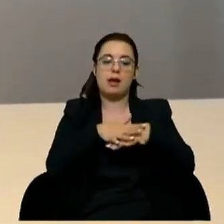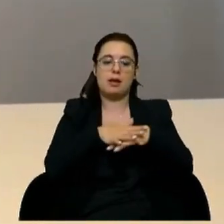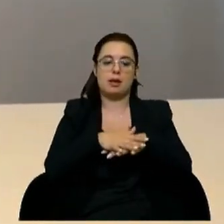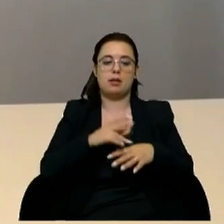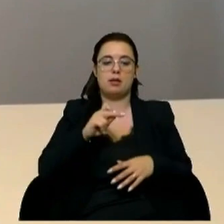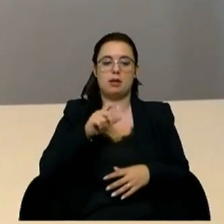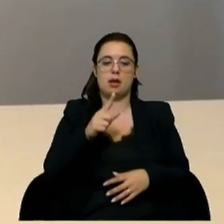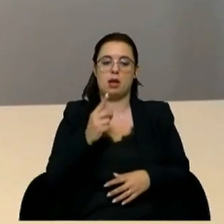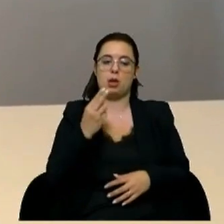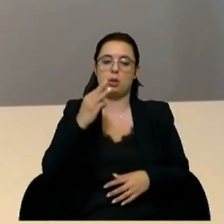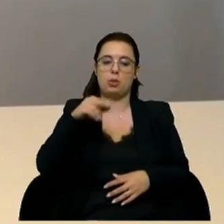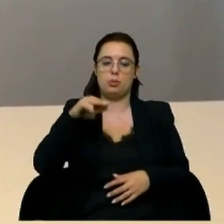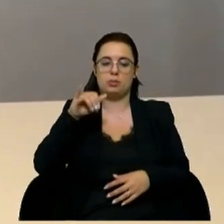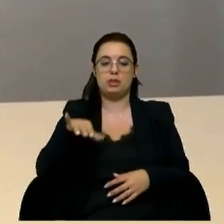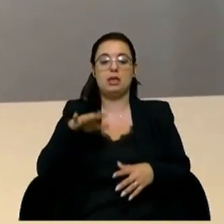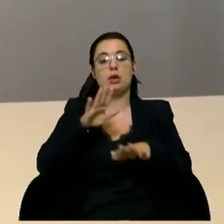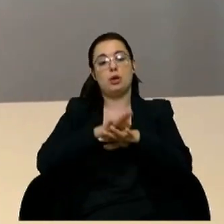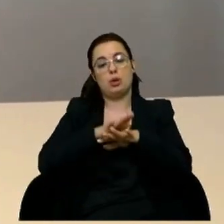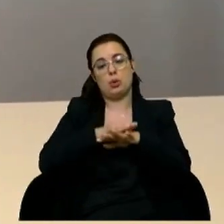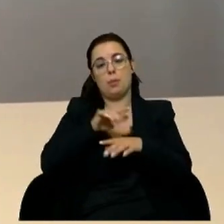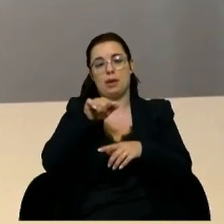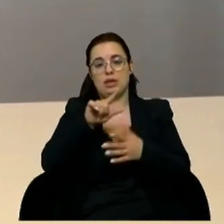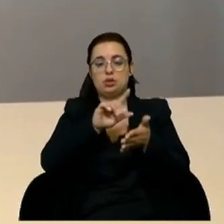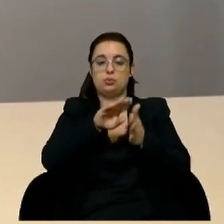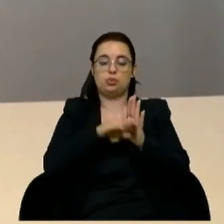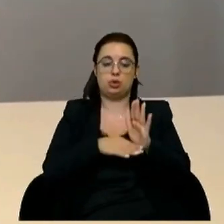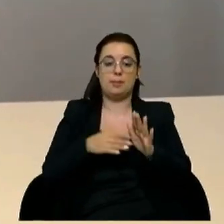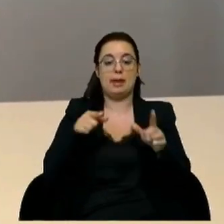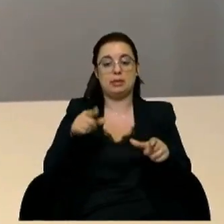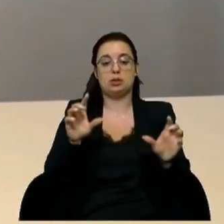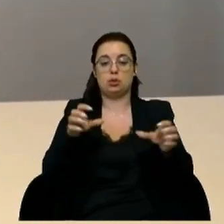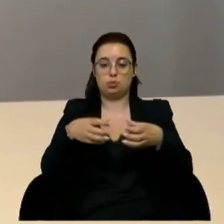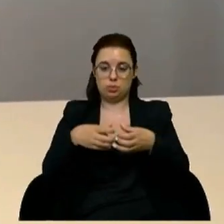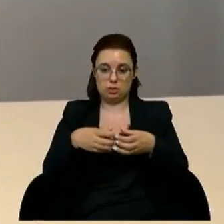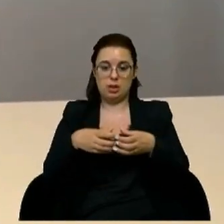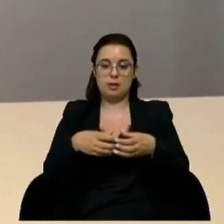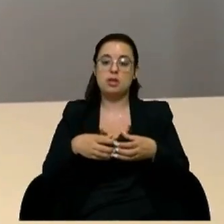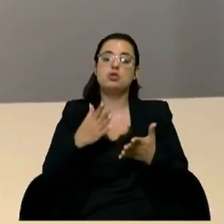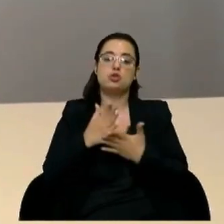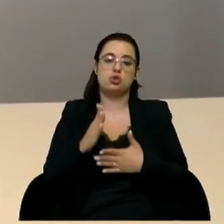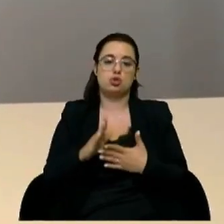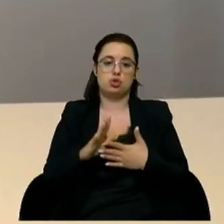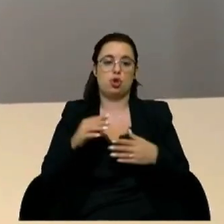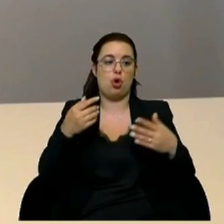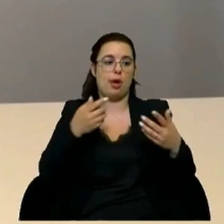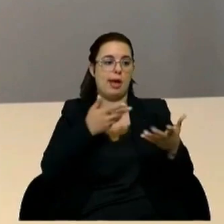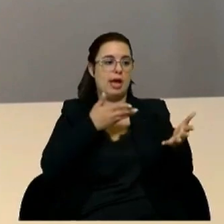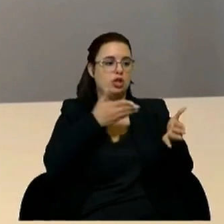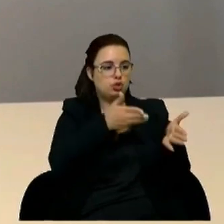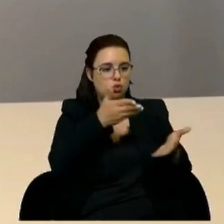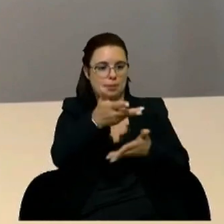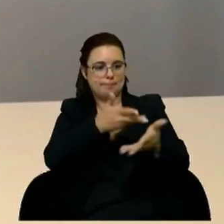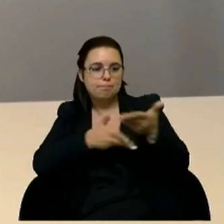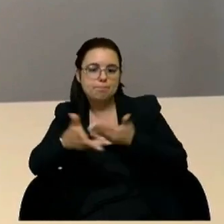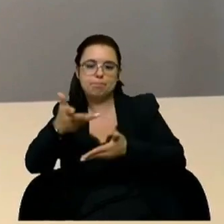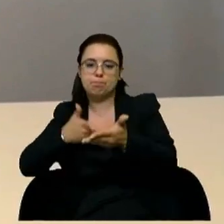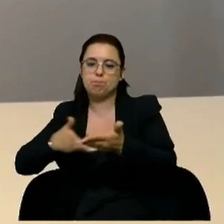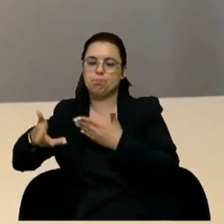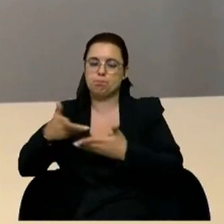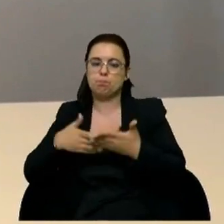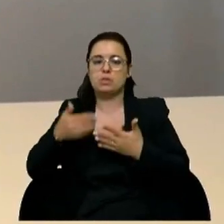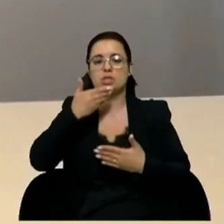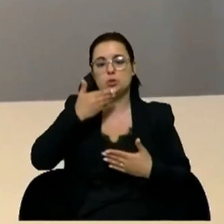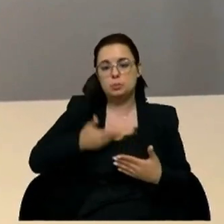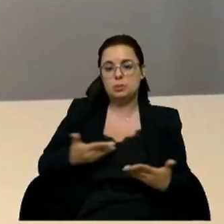de alumni do Upskill. Esta comunidade de alumni deve ser não só um ponto entre ajuda e partilha de experiências e